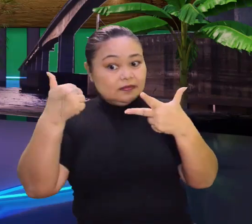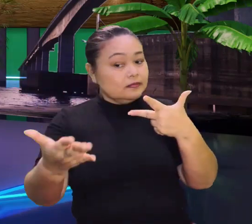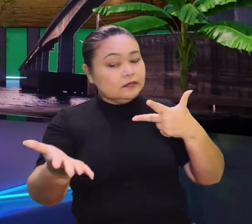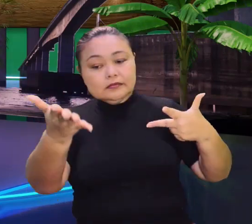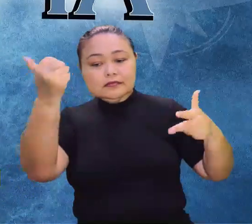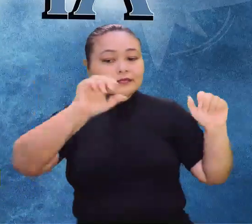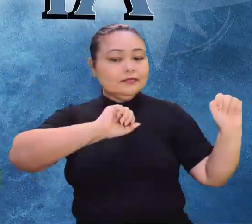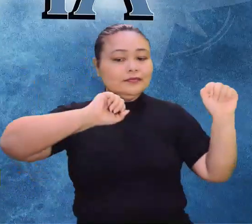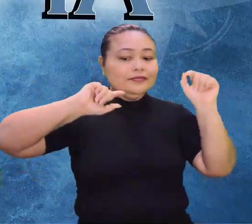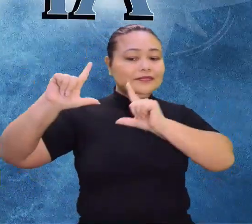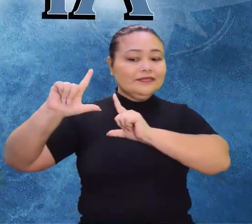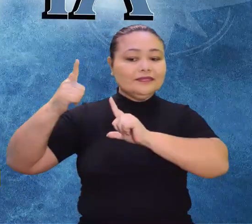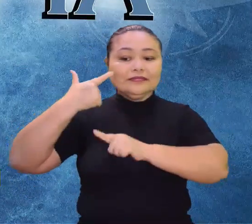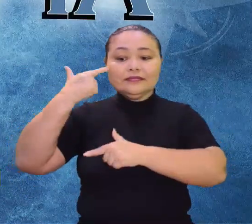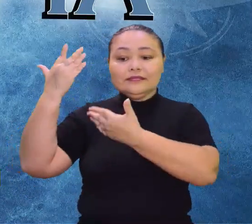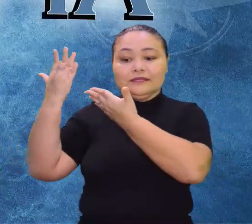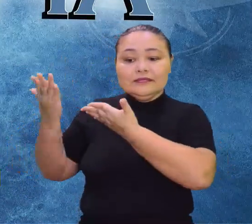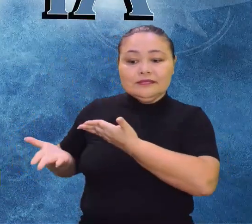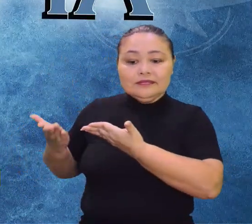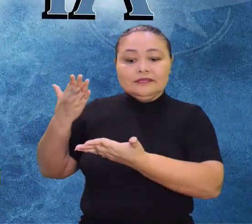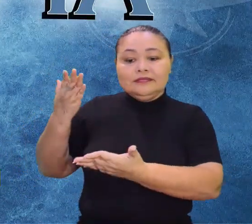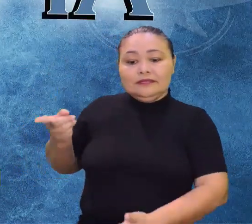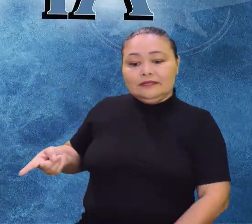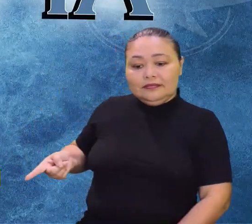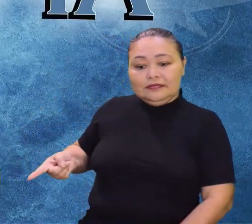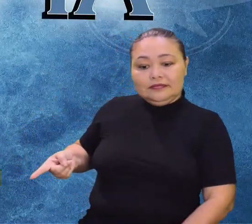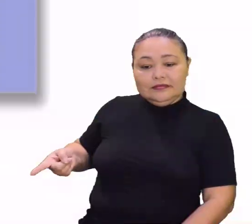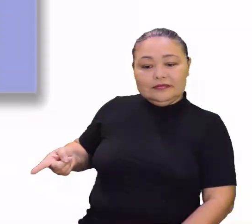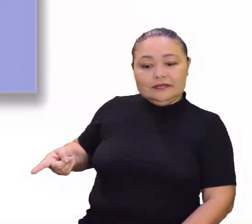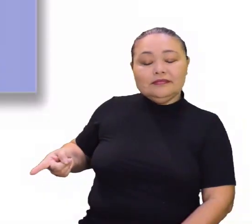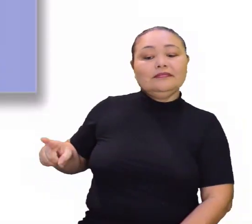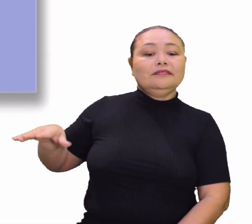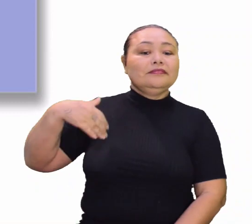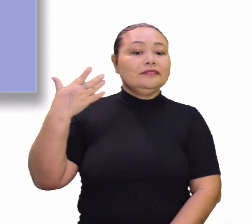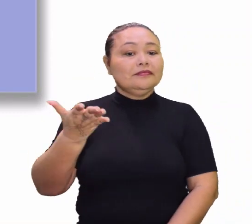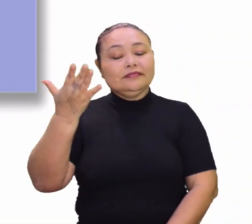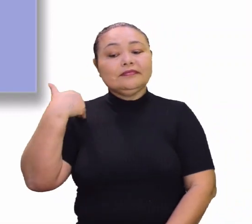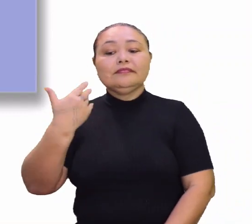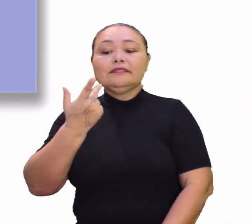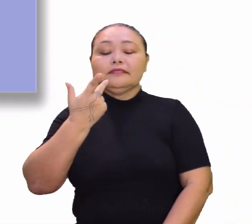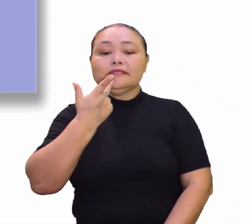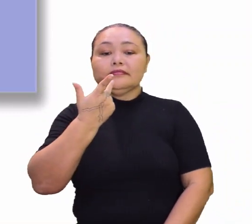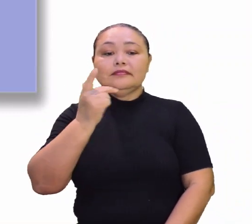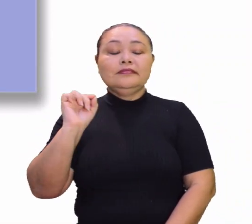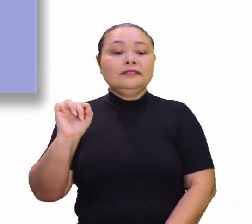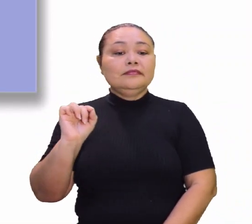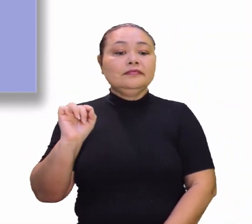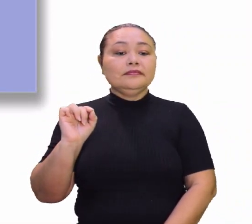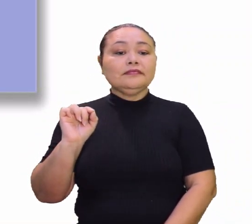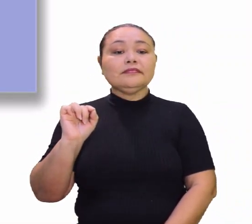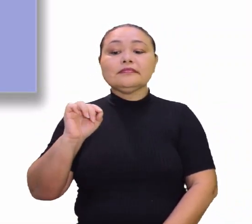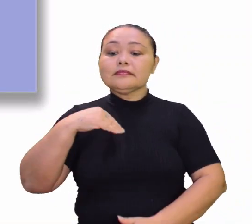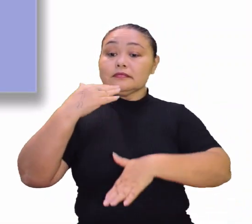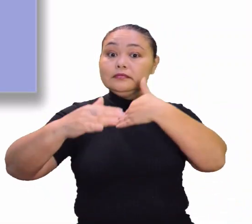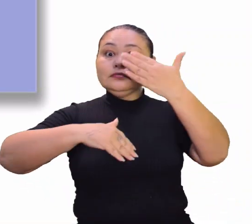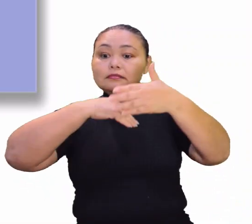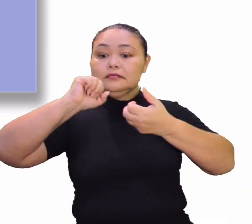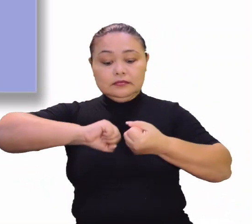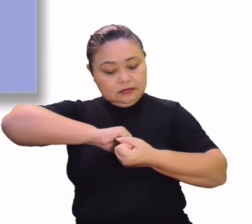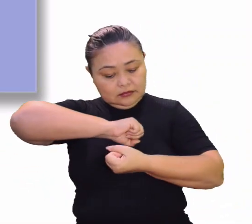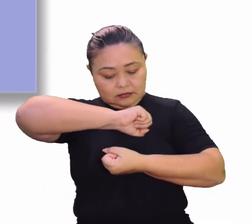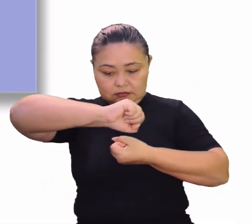vamos lá no quadro de Olho na Tela, aula 42.1. Vamos falar sobre, professor Jorge? Falar sobre